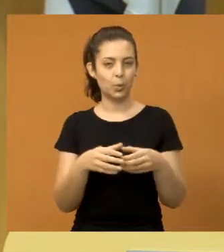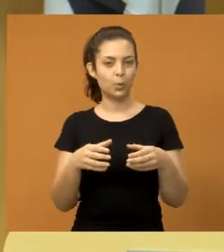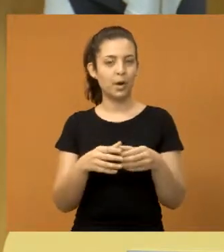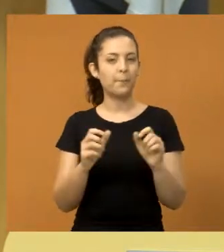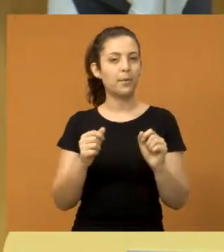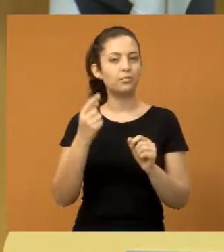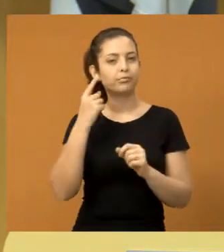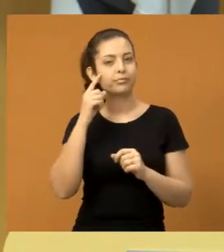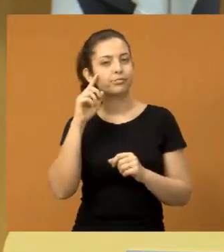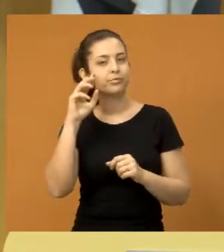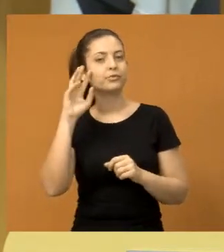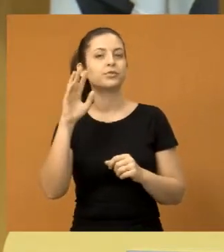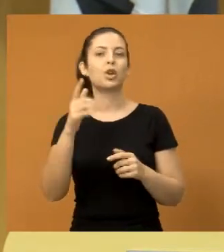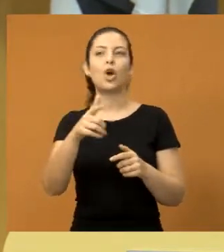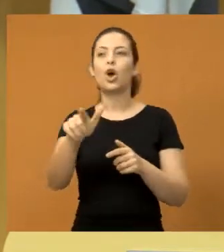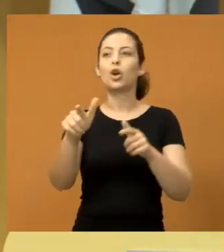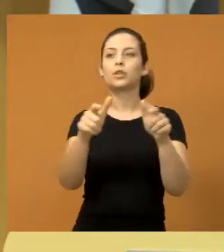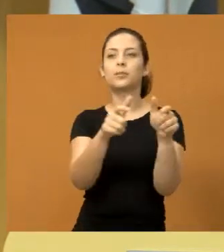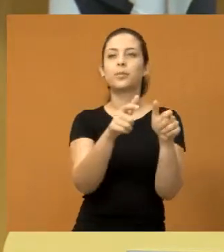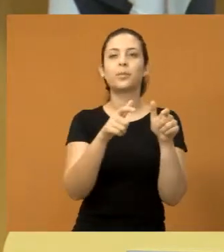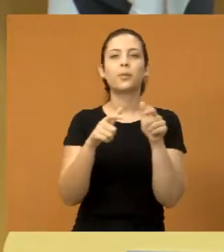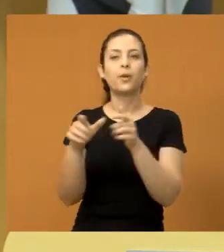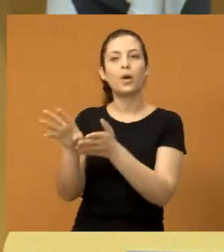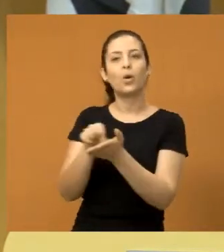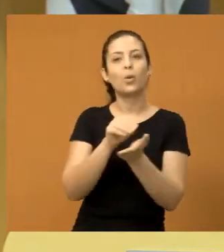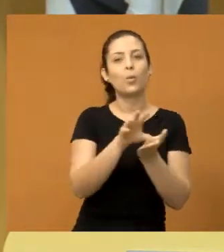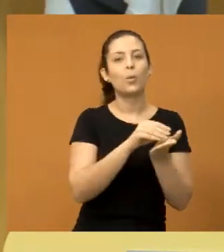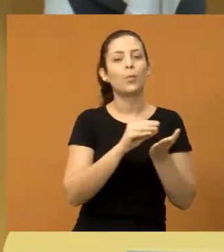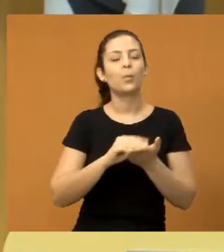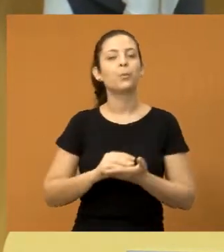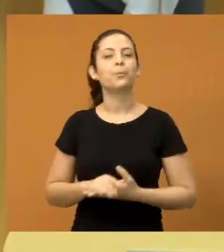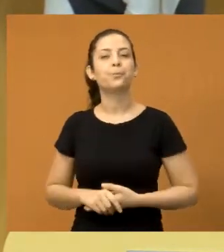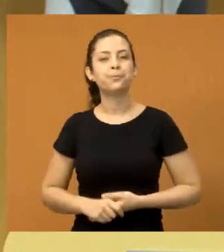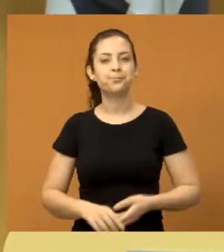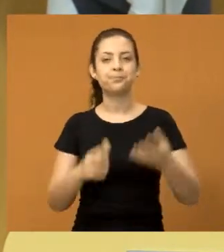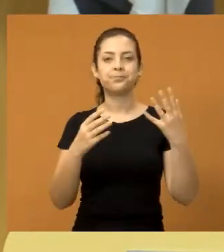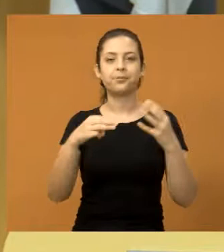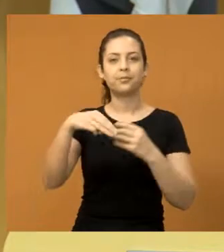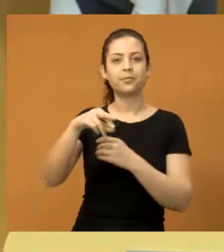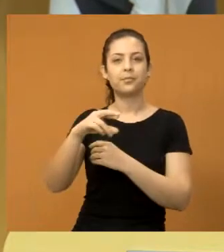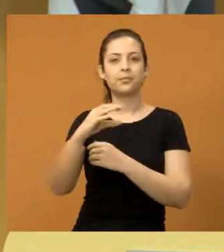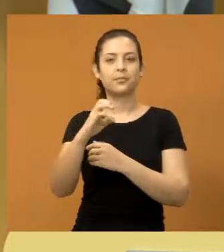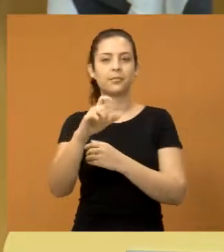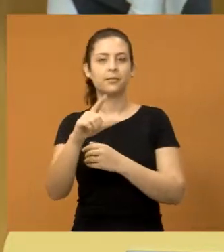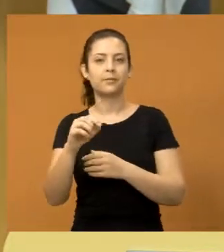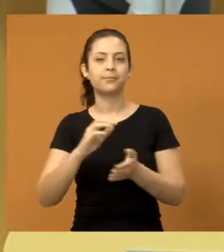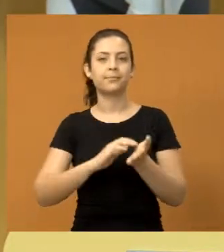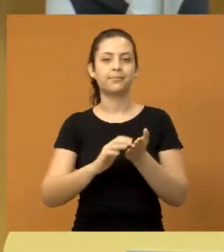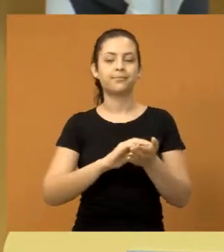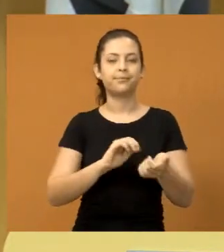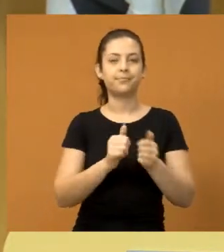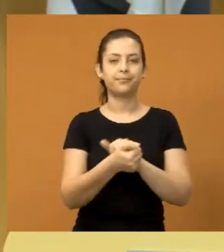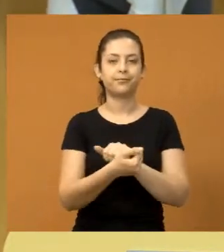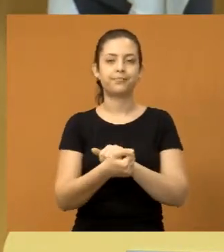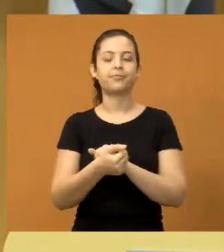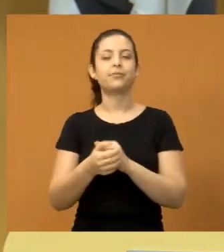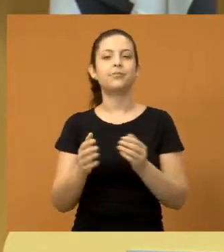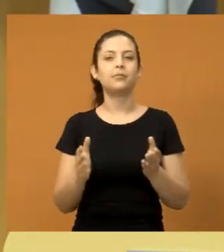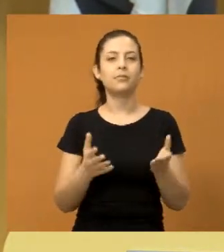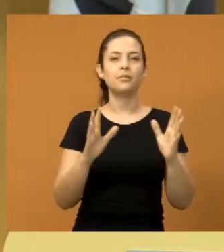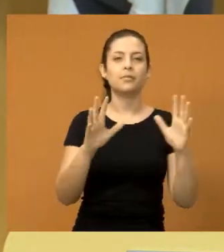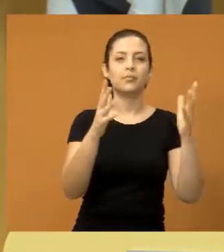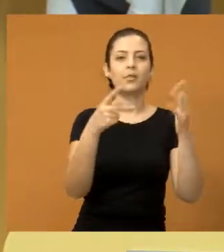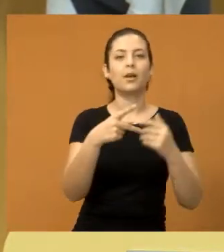Que isso possa se estender por outros bairros da cidade de Jacarei também. Então, parabéns ao Marcelo, secretário de Esporte, que levou esse evento para o Jardim